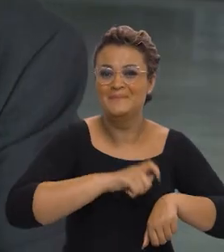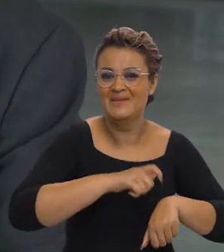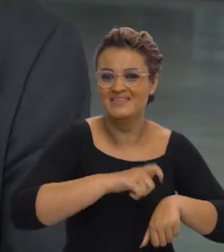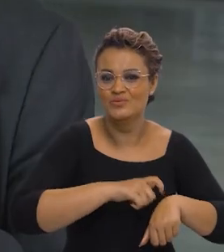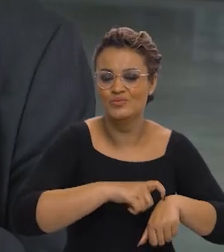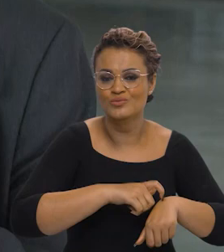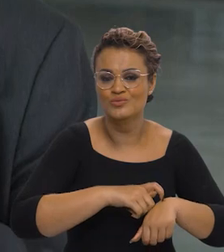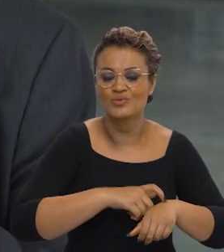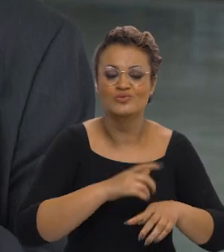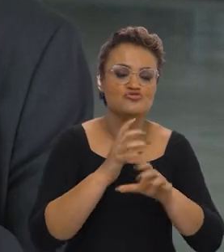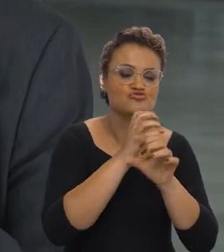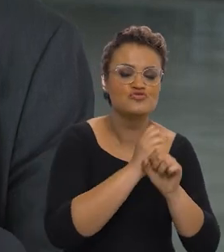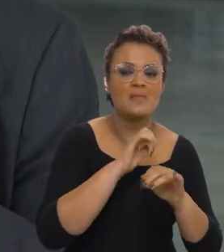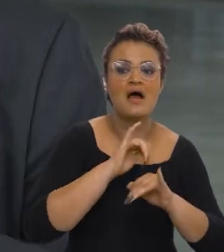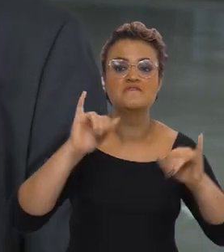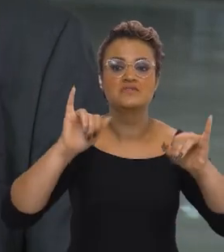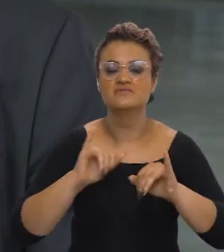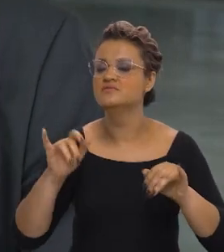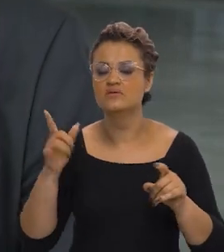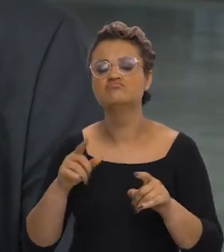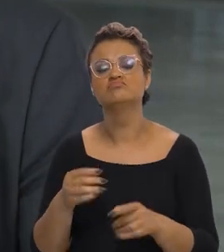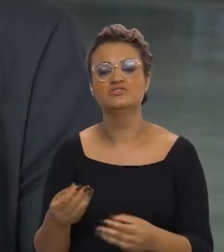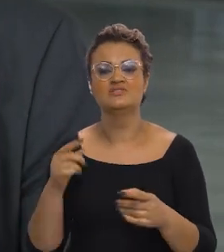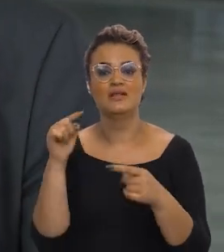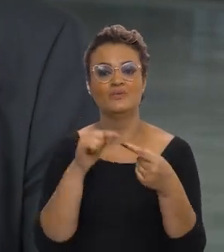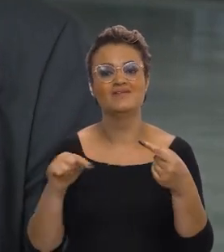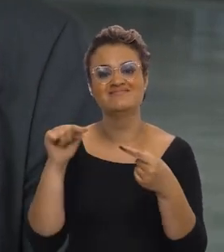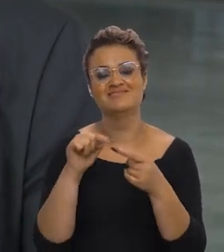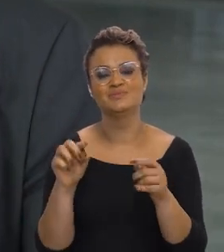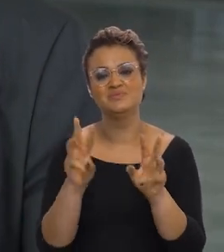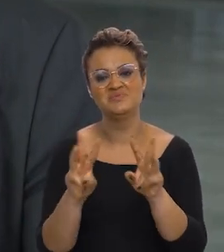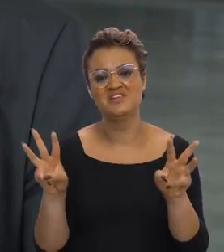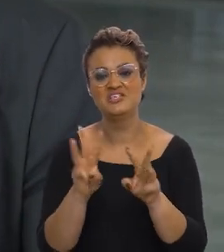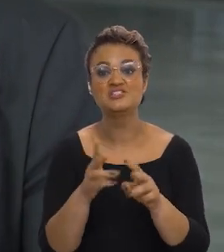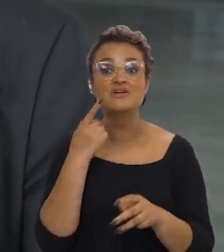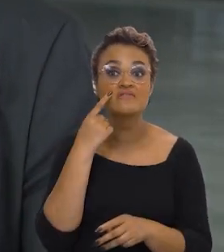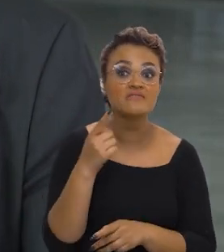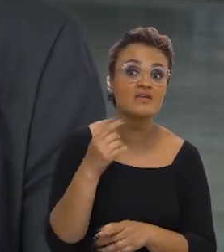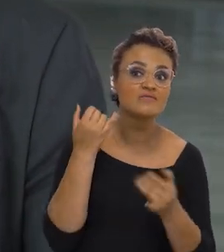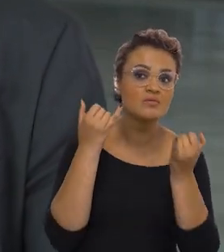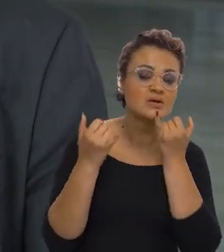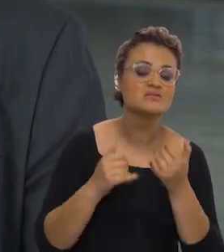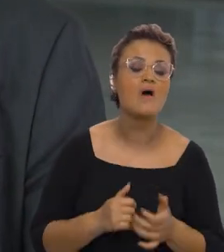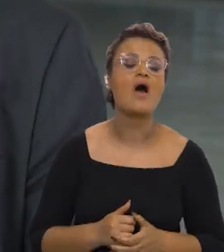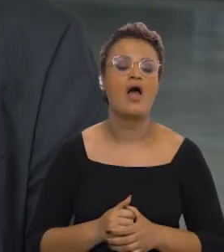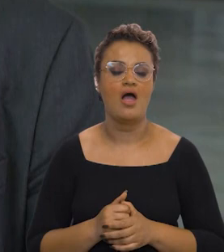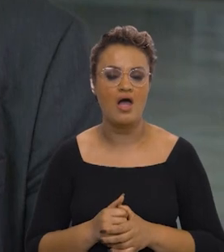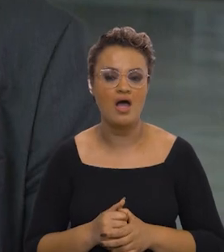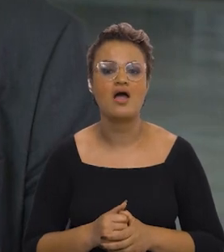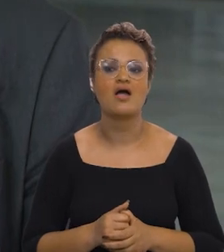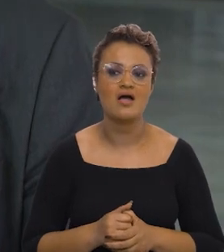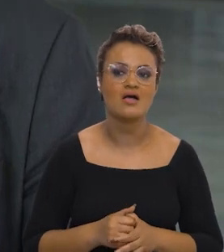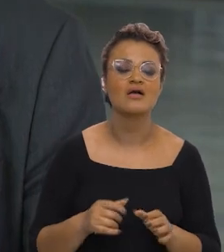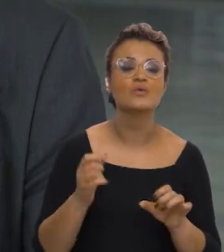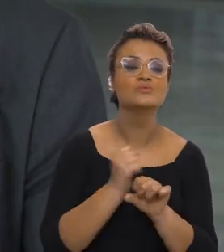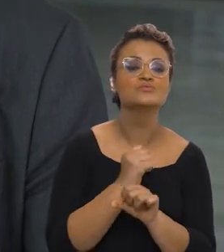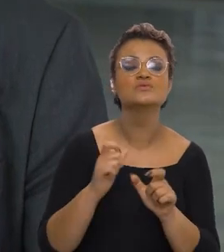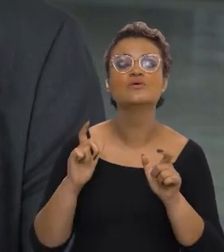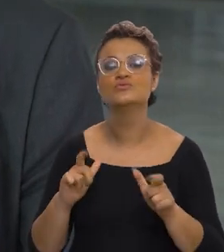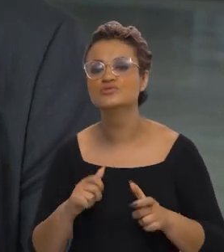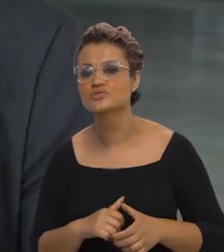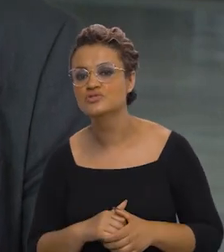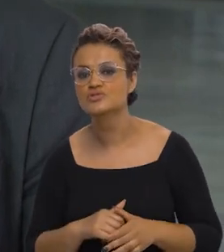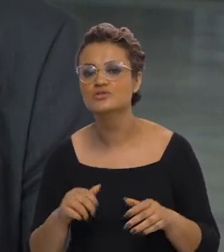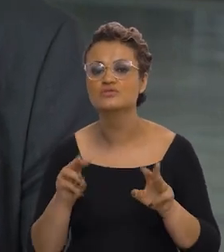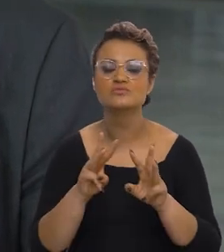períodos frequentes de balanço, a todo instante a gente vai estar atualizando as informações, localizando os empreendimentos,